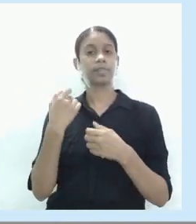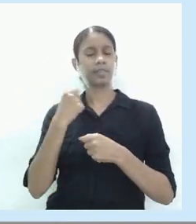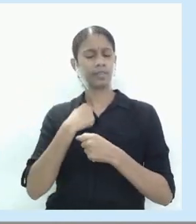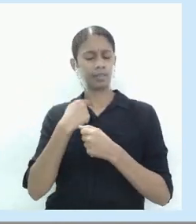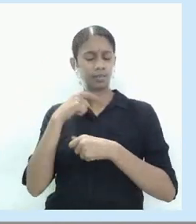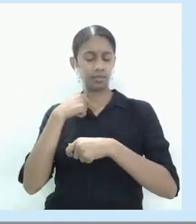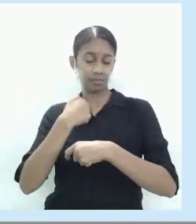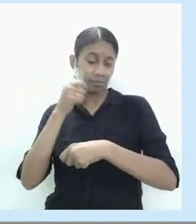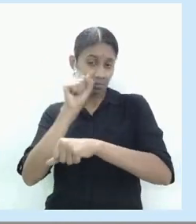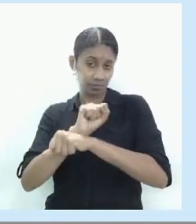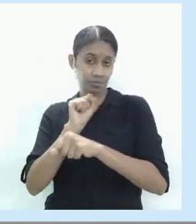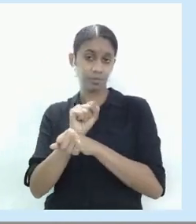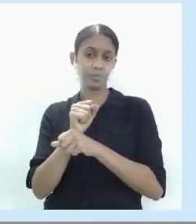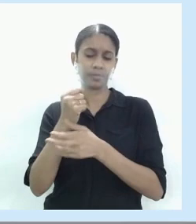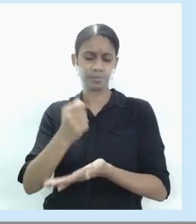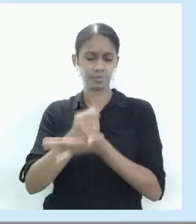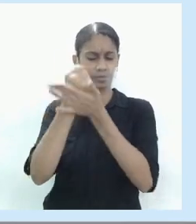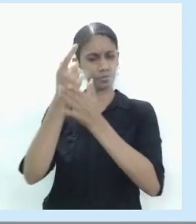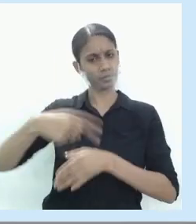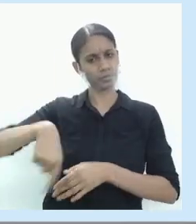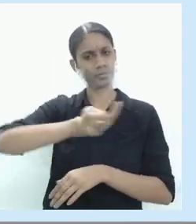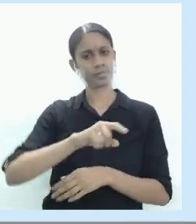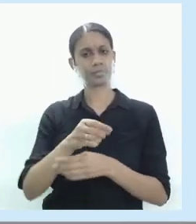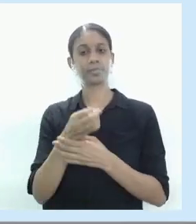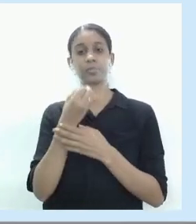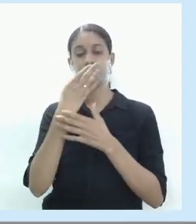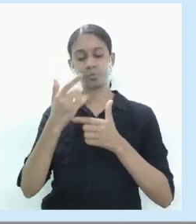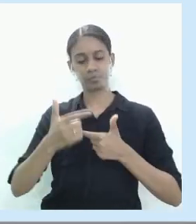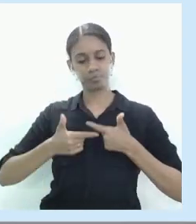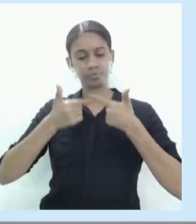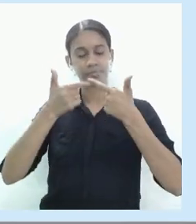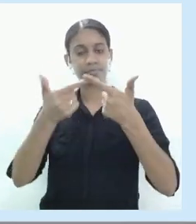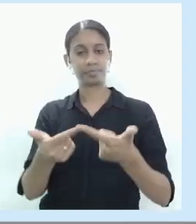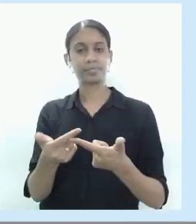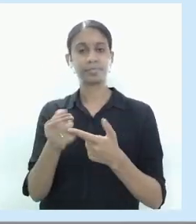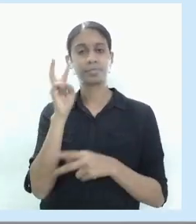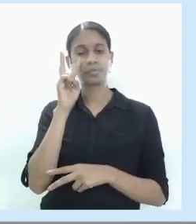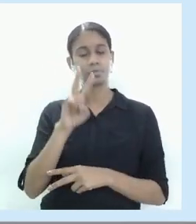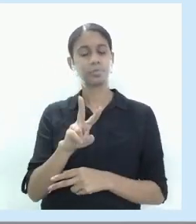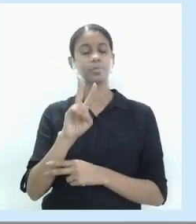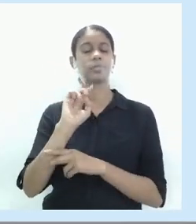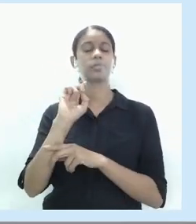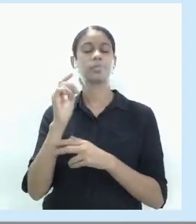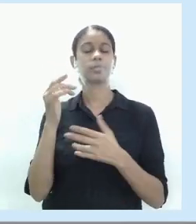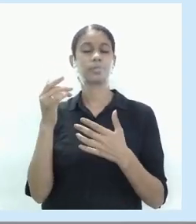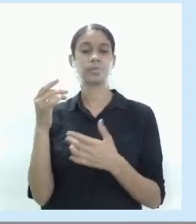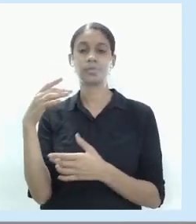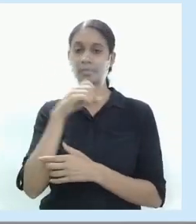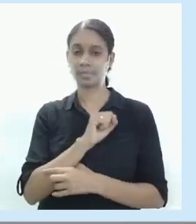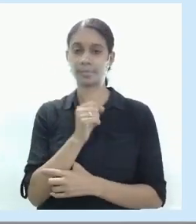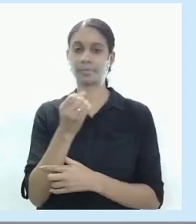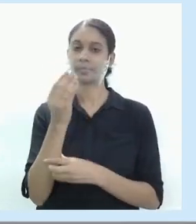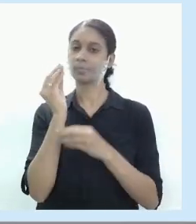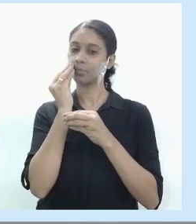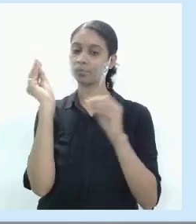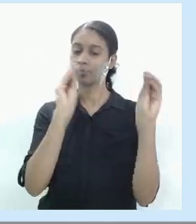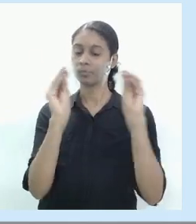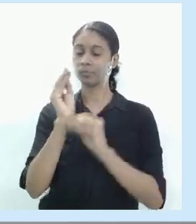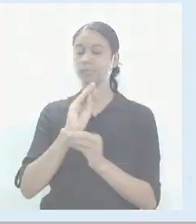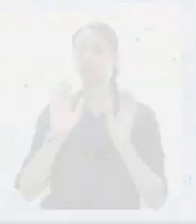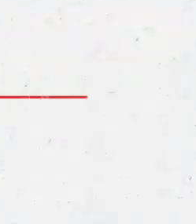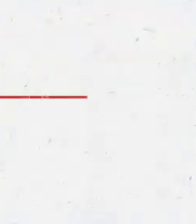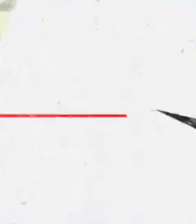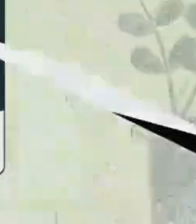desafio e tudo certo a gente se vê em breve beijo grande no coração até mais valeu